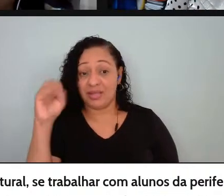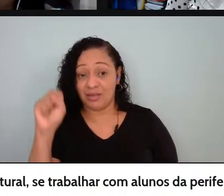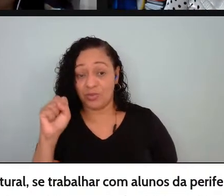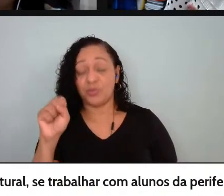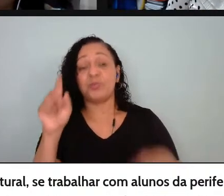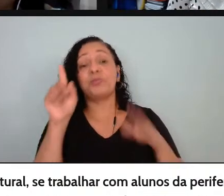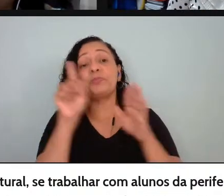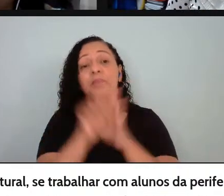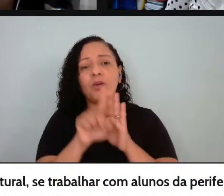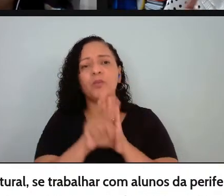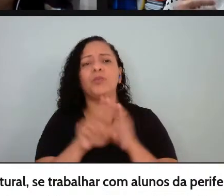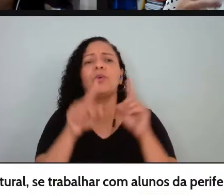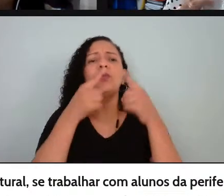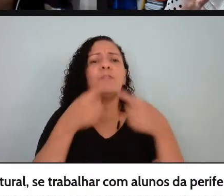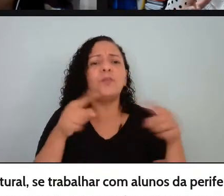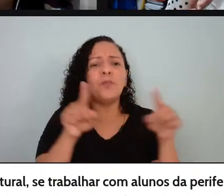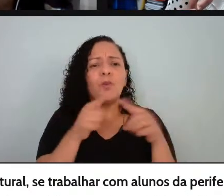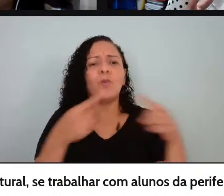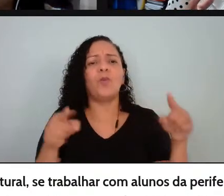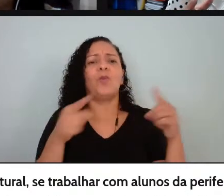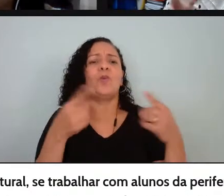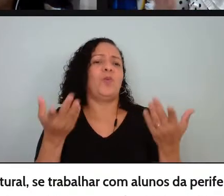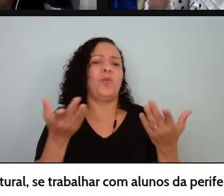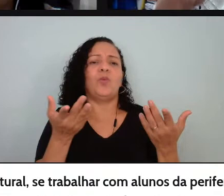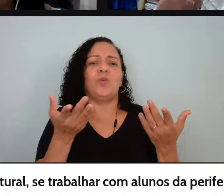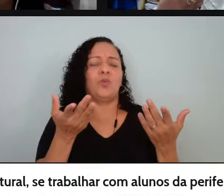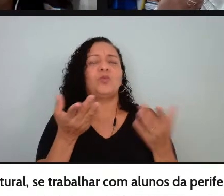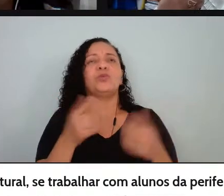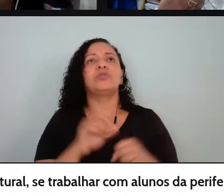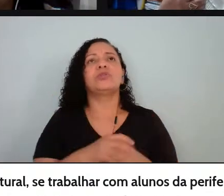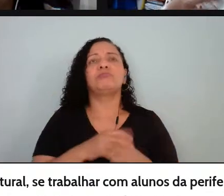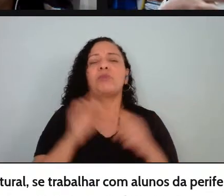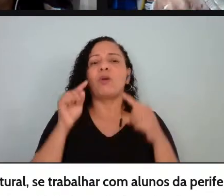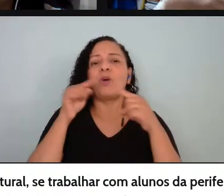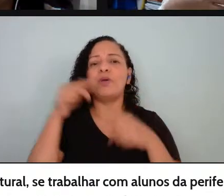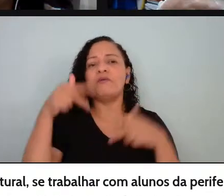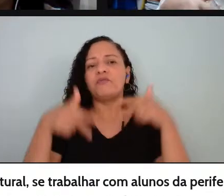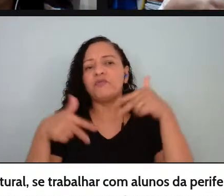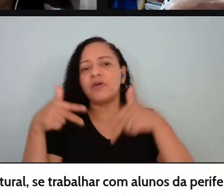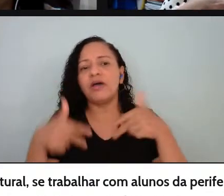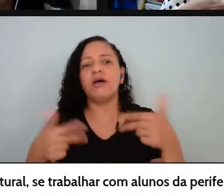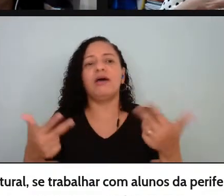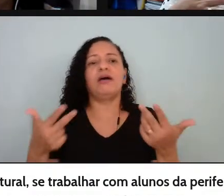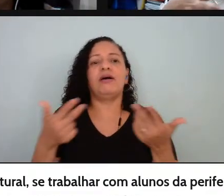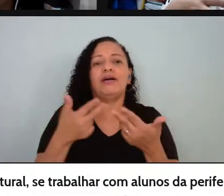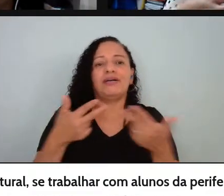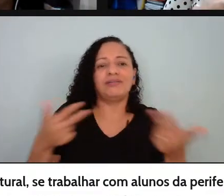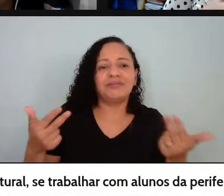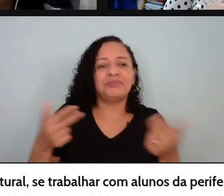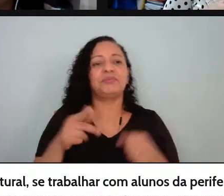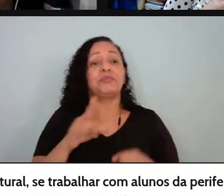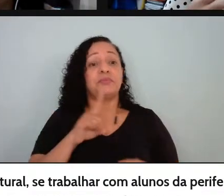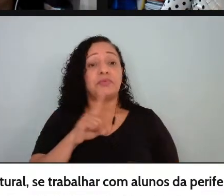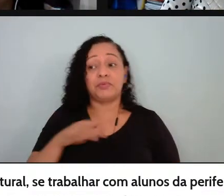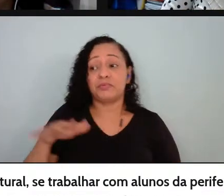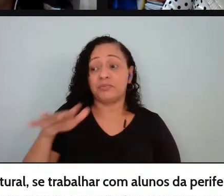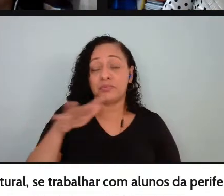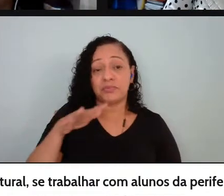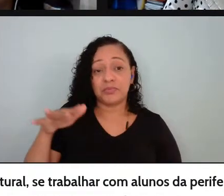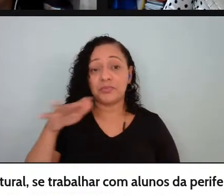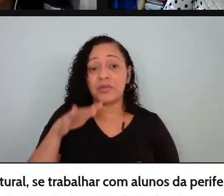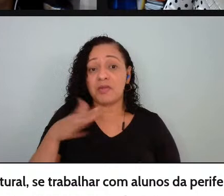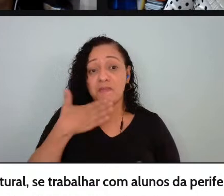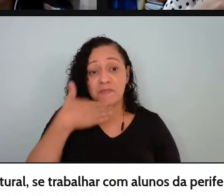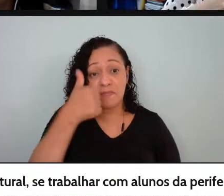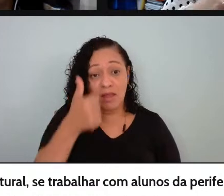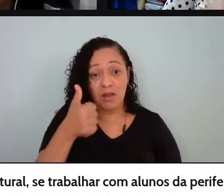letras de funk rap em outra mídia que remédia a esse acontecimento que rodeia alunos da periferia se seria mais